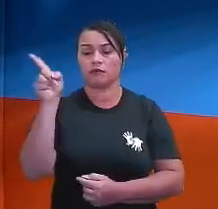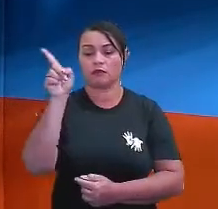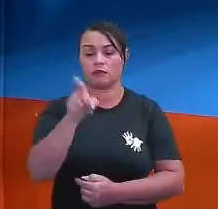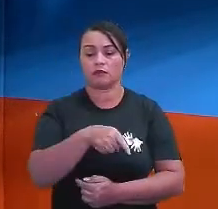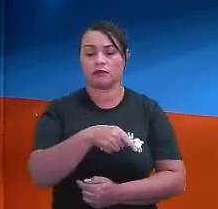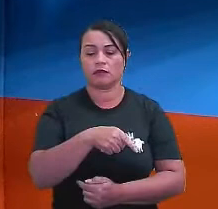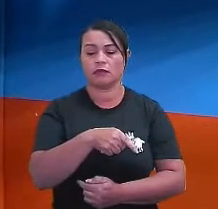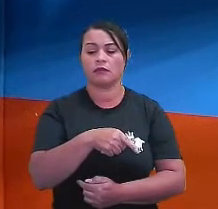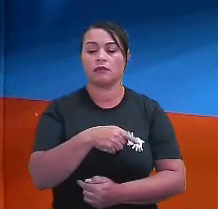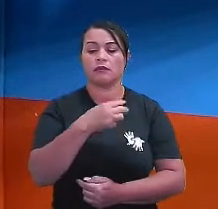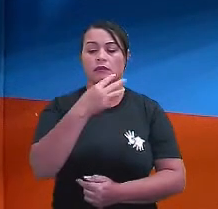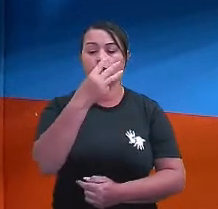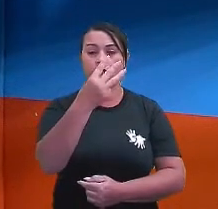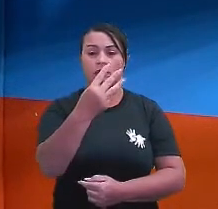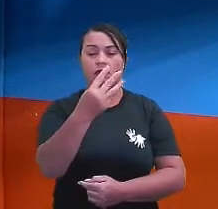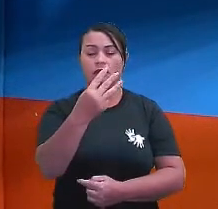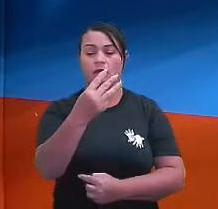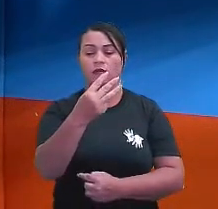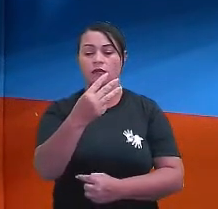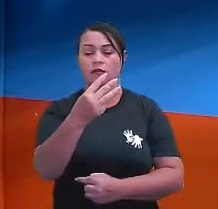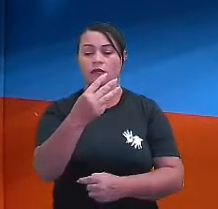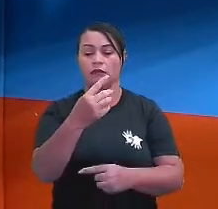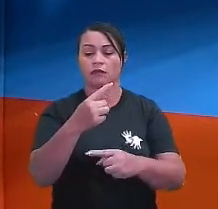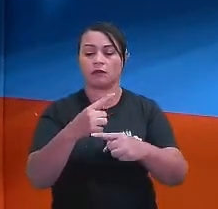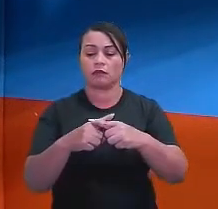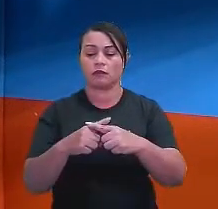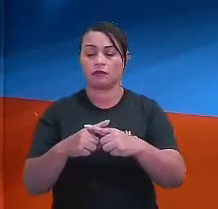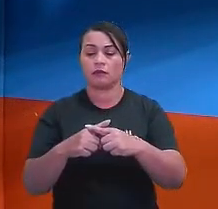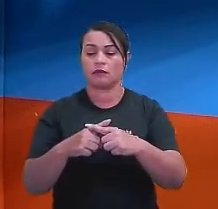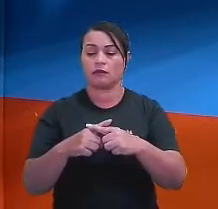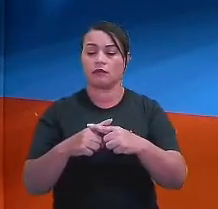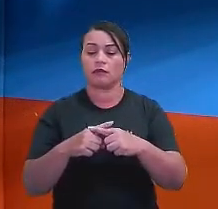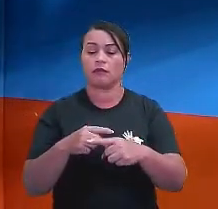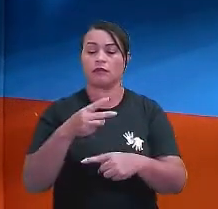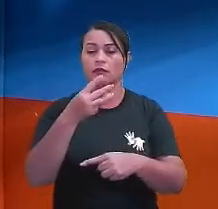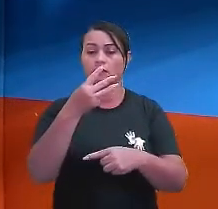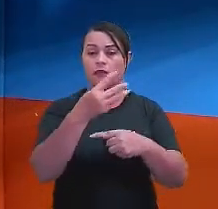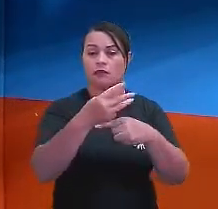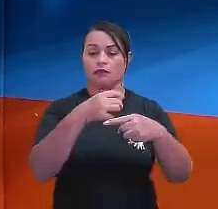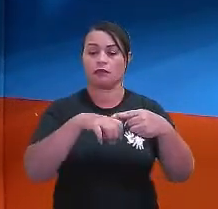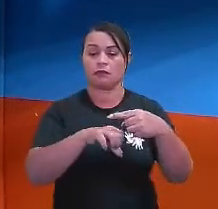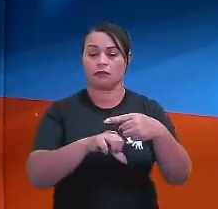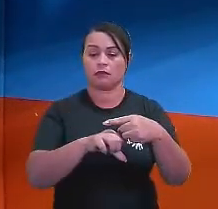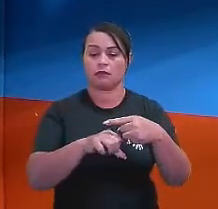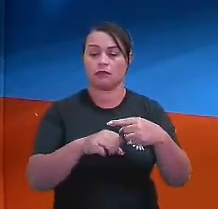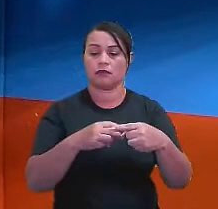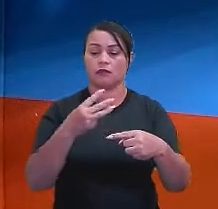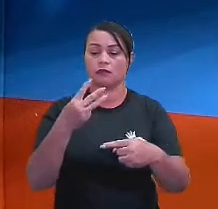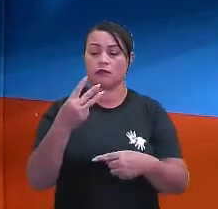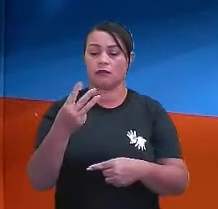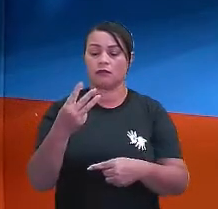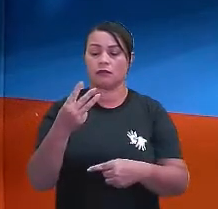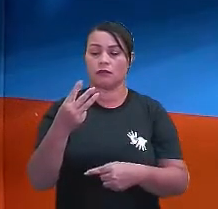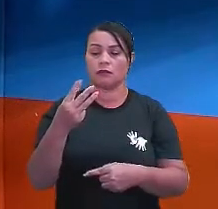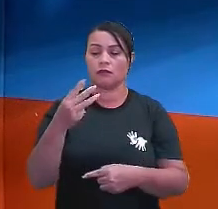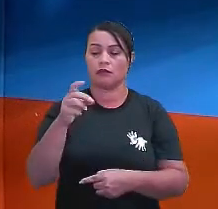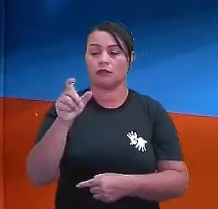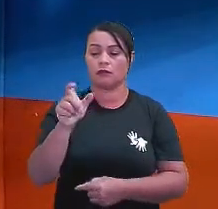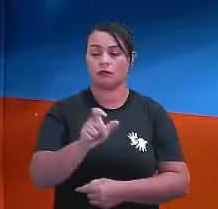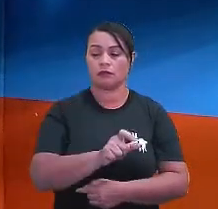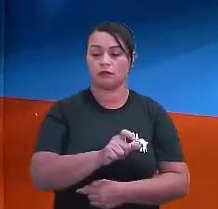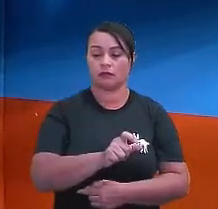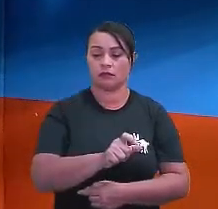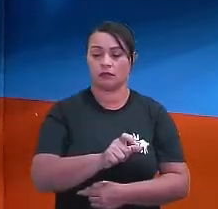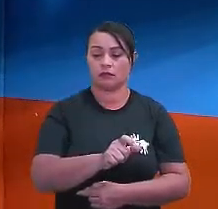3 que multiplica X, 2 que multiplica 9. Então, 3X igual a 9 vezes 2. 3X vai ser